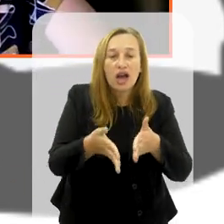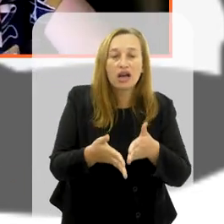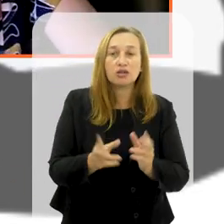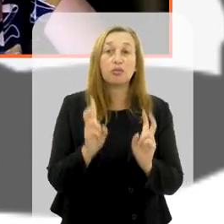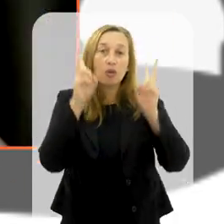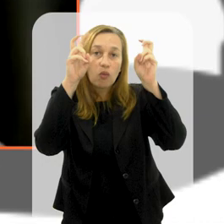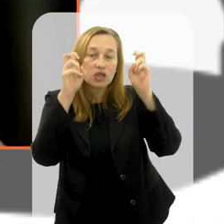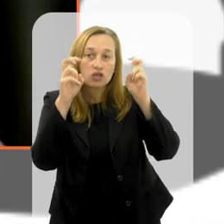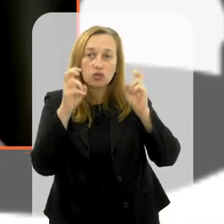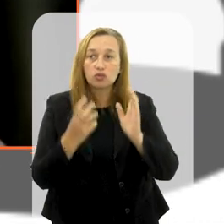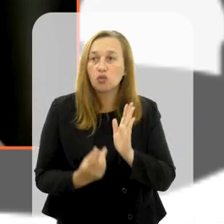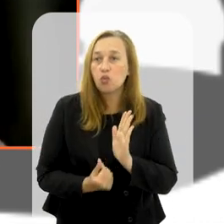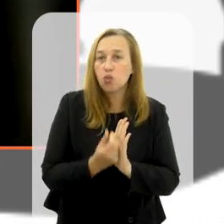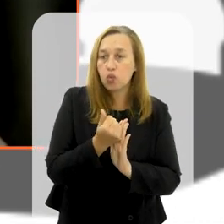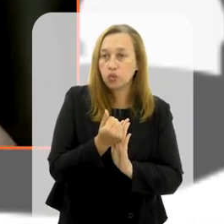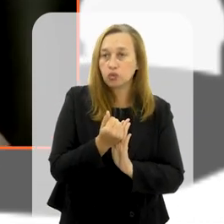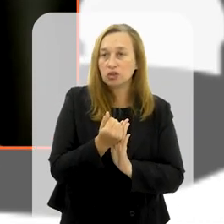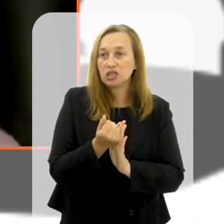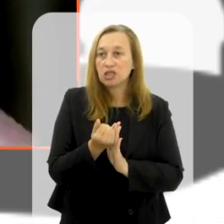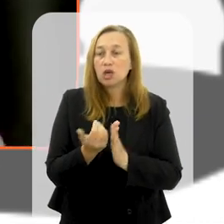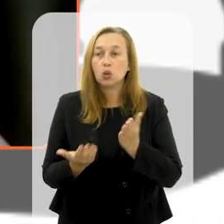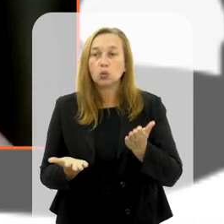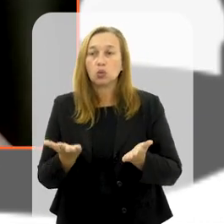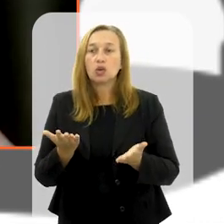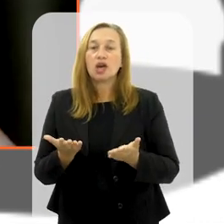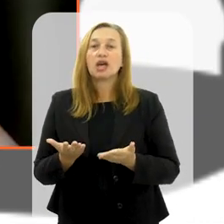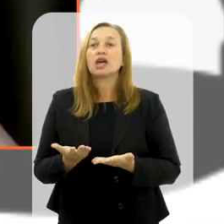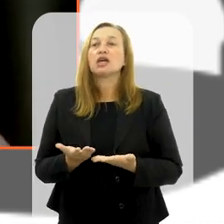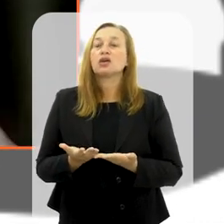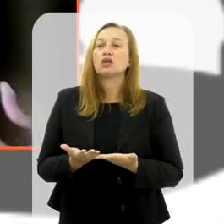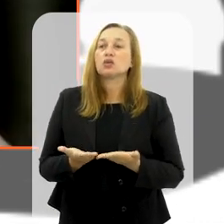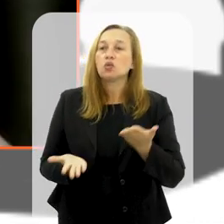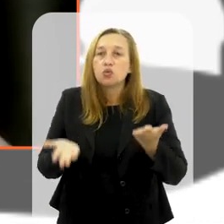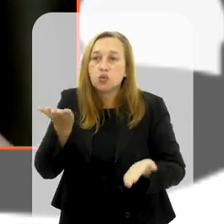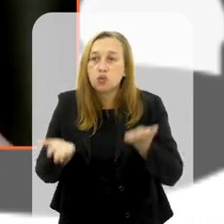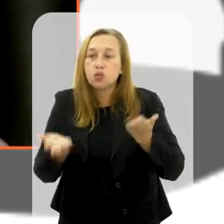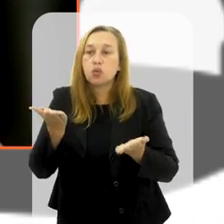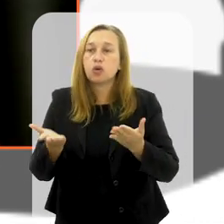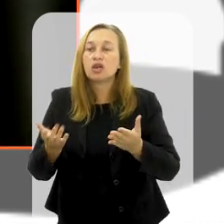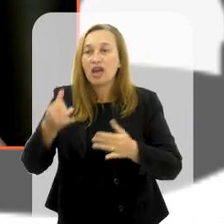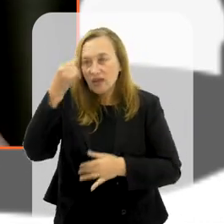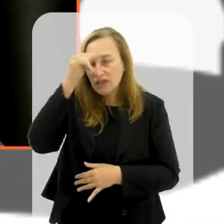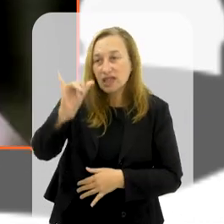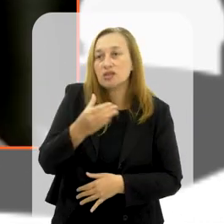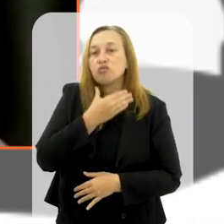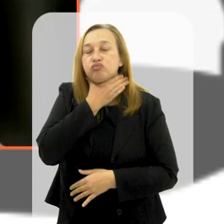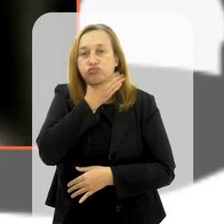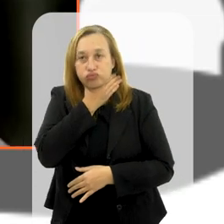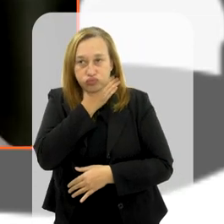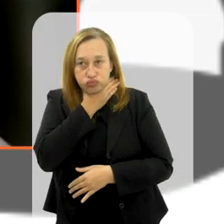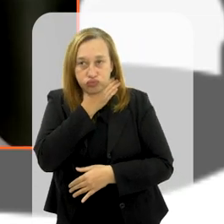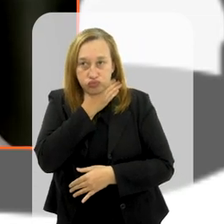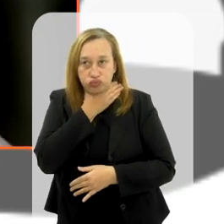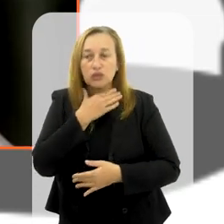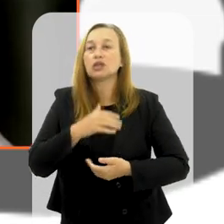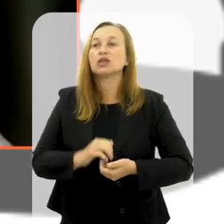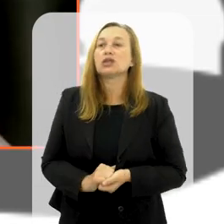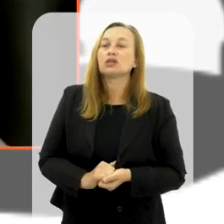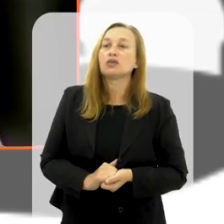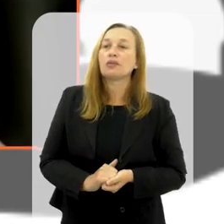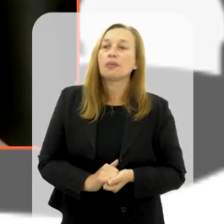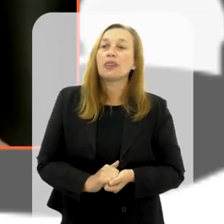questões do sistema financeiro. Estabilidade financeira, prevenção de crise, estabilização de crises